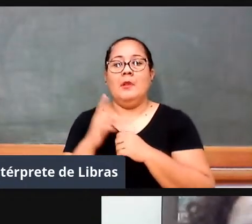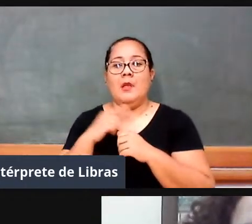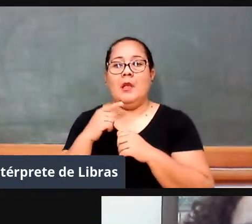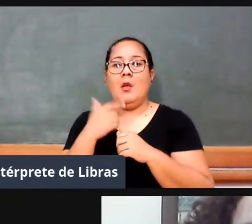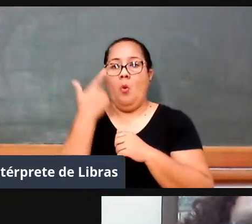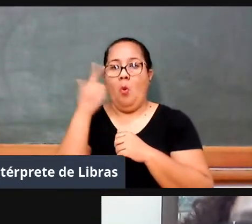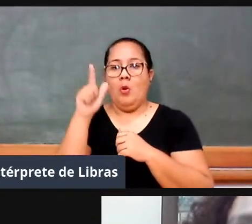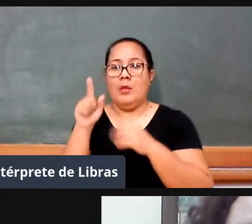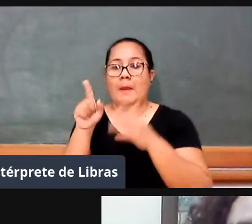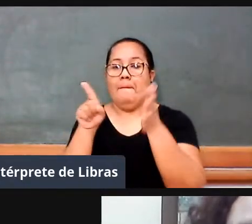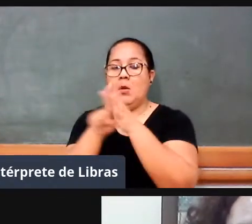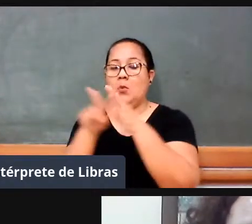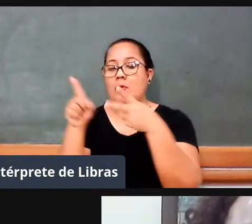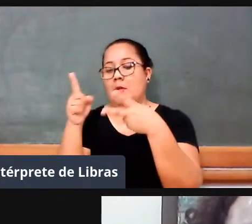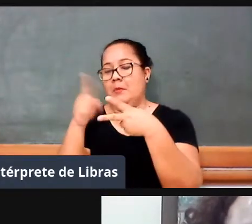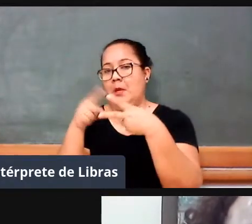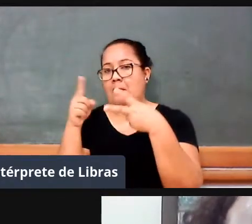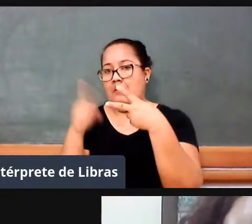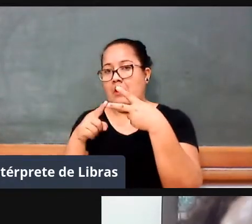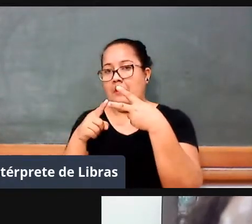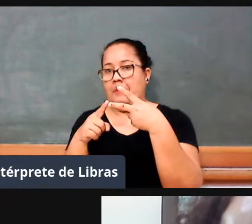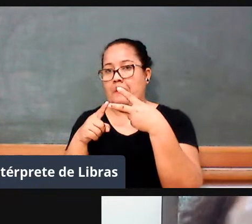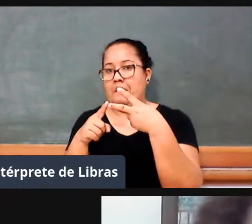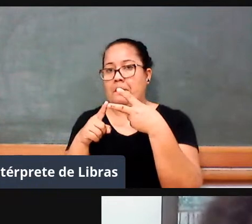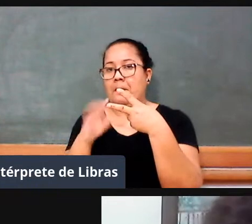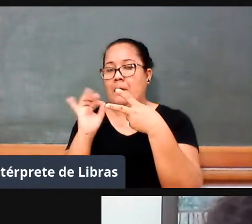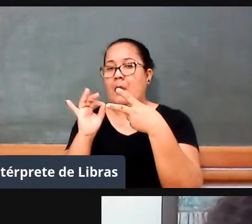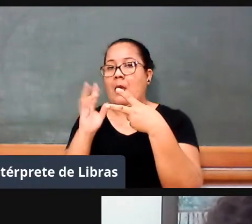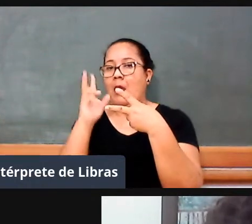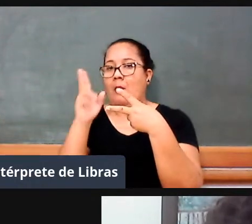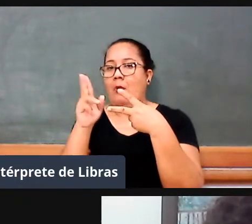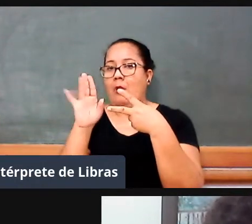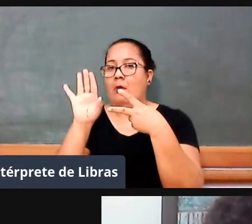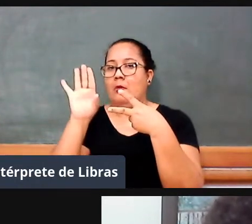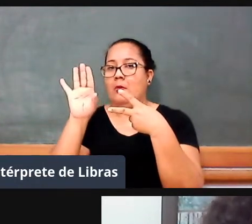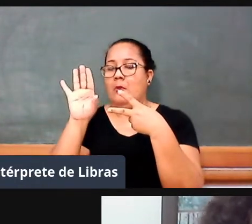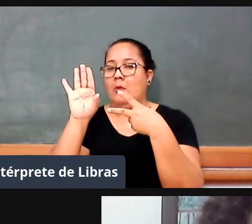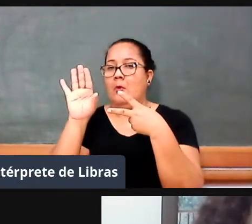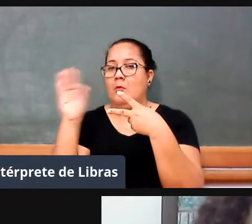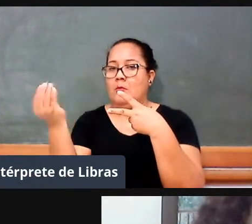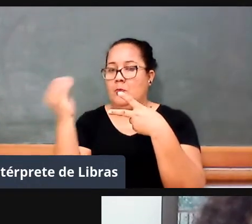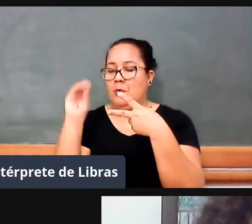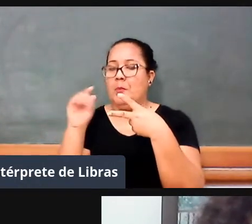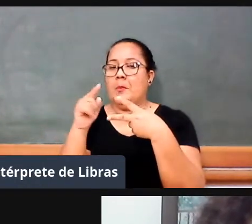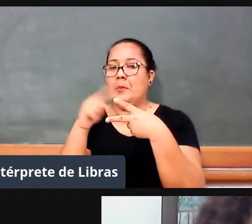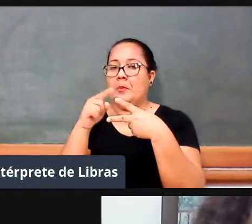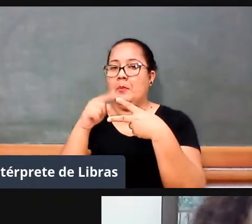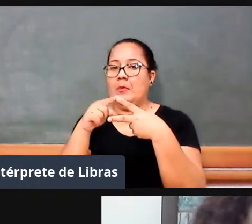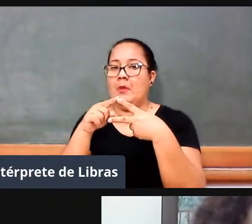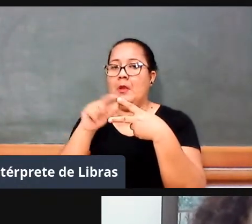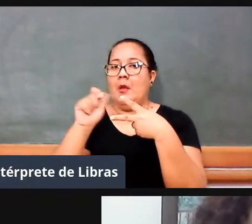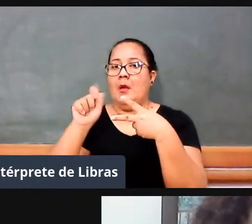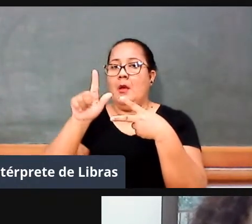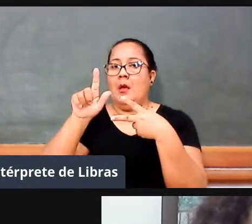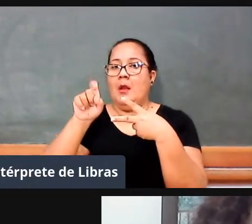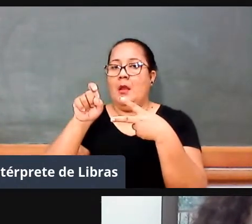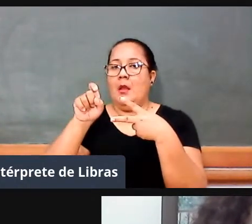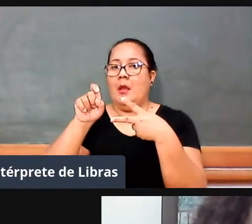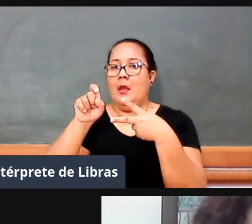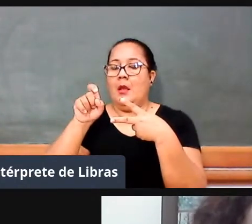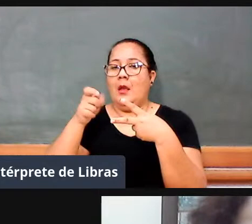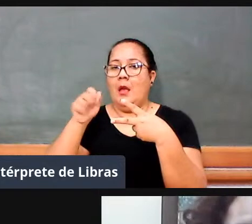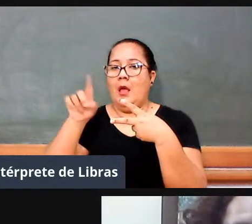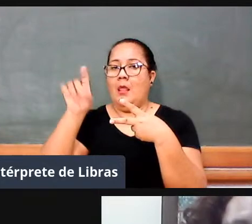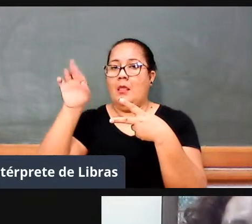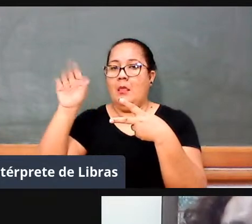que seguem, ela vem um pouco nessa direção da abordagem que o senhor acabou de fazer. Uma é da Alejandra Deriá, que